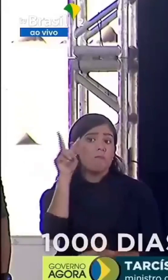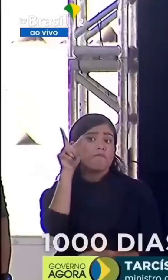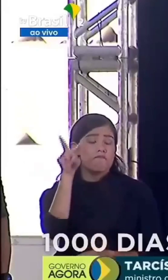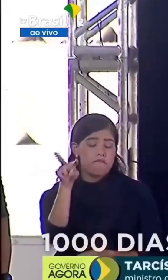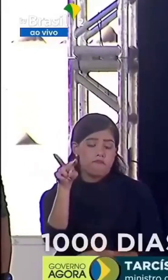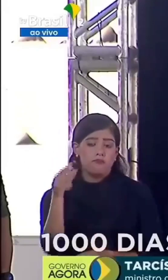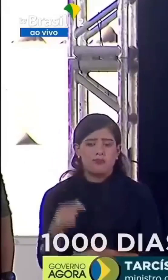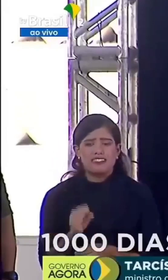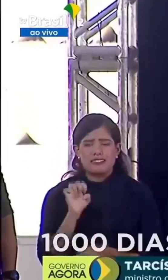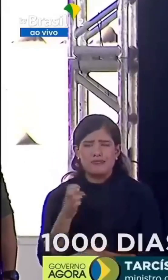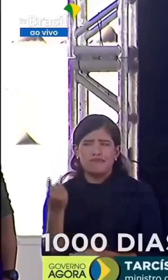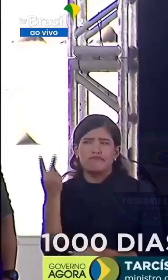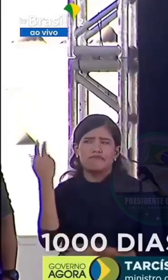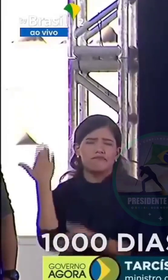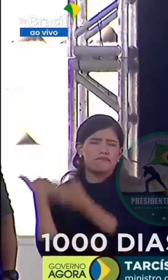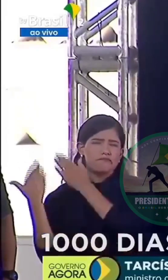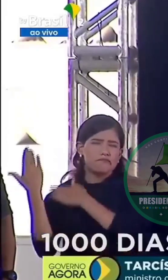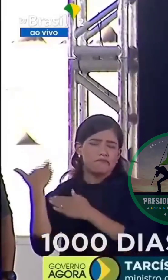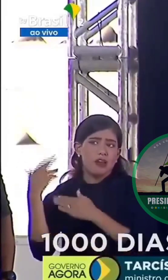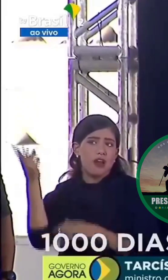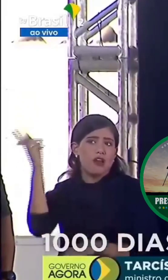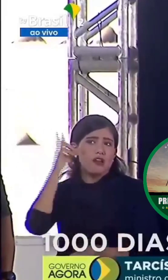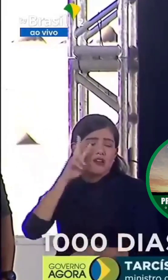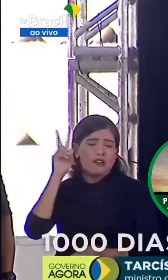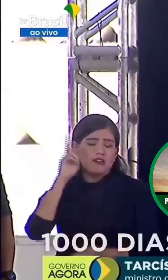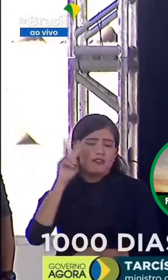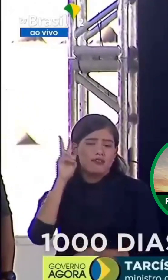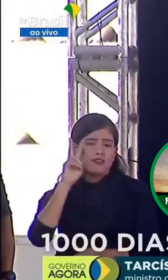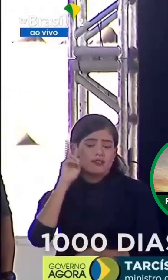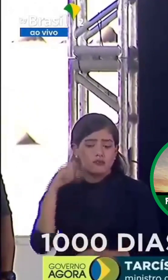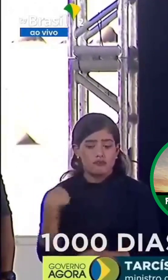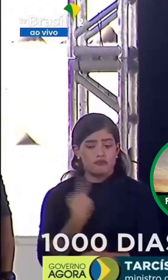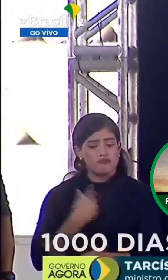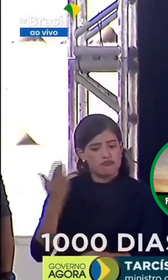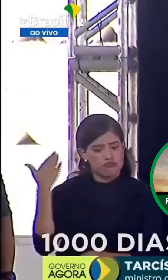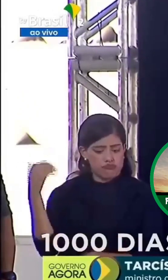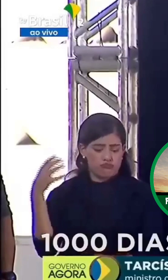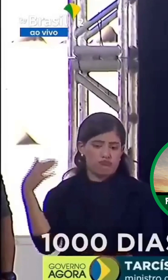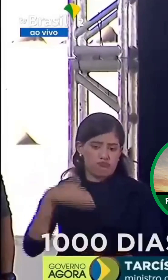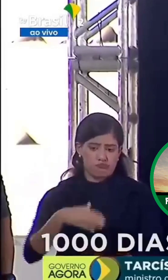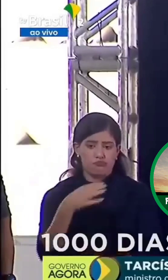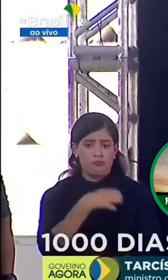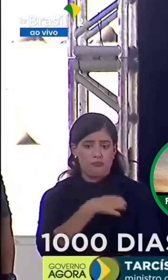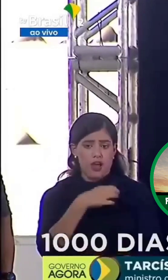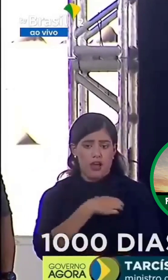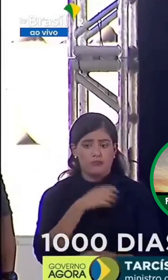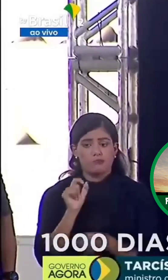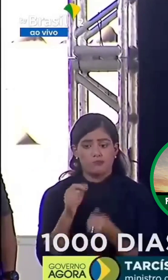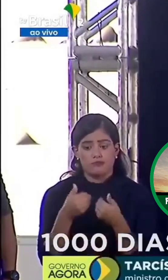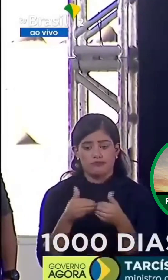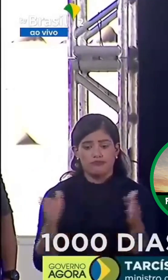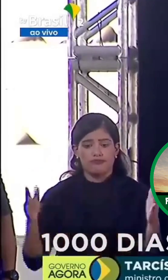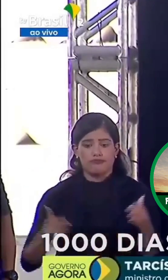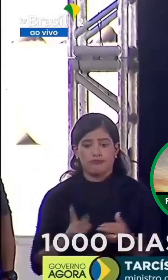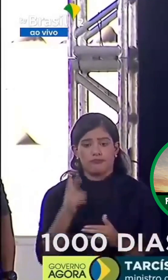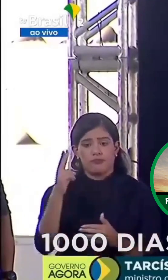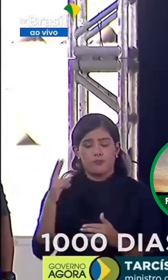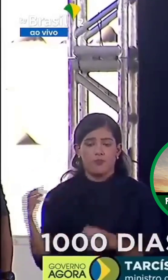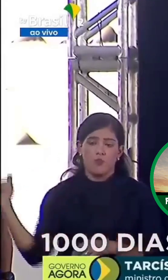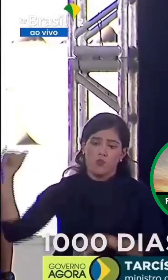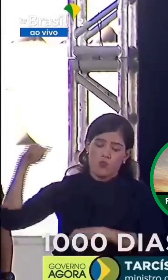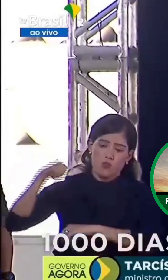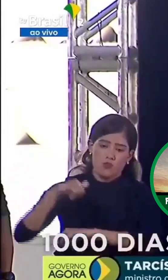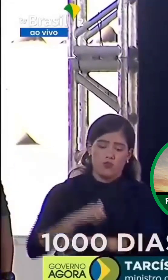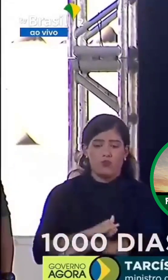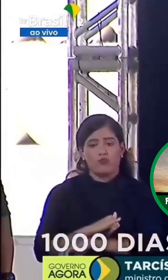Quando a gente olha para o passado, eu vou me lembrar de quando nós estivemos aqui na Bahia inaugurando o aeroporto de Vitória da Conquista.